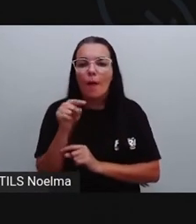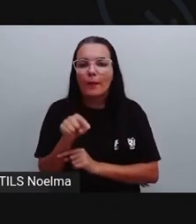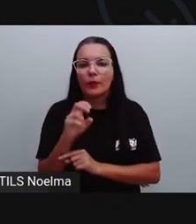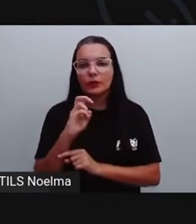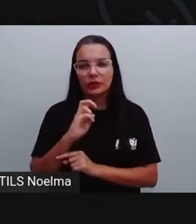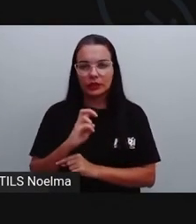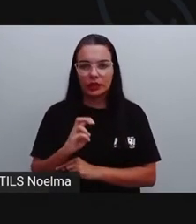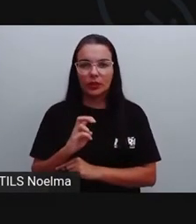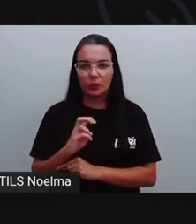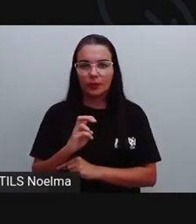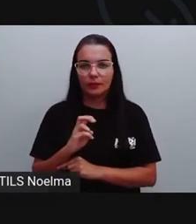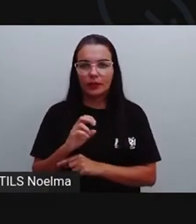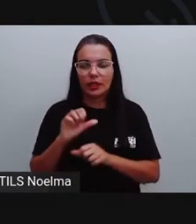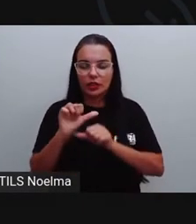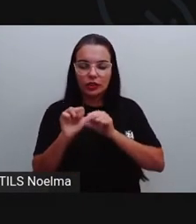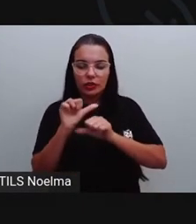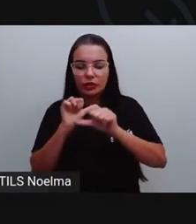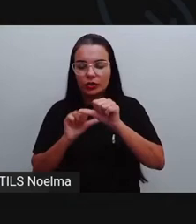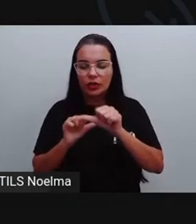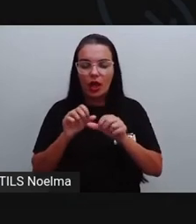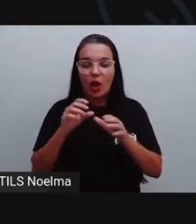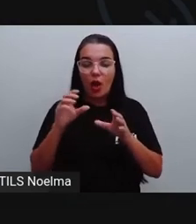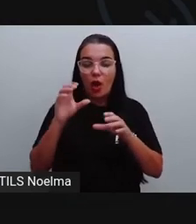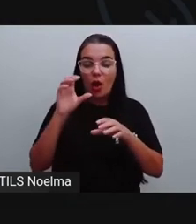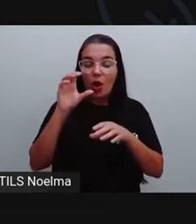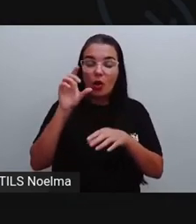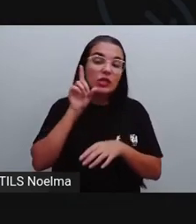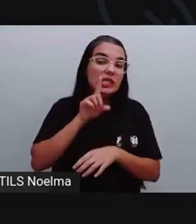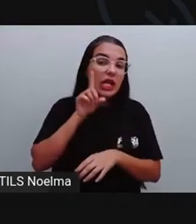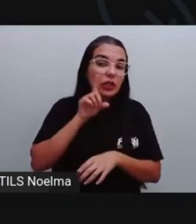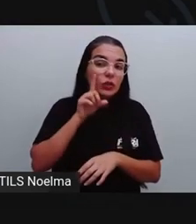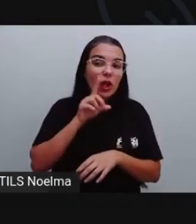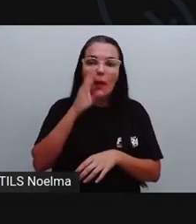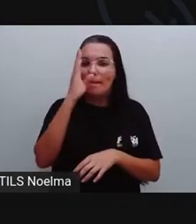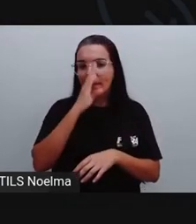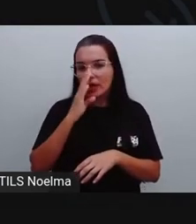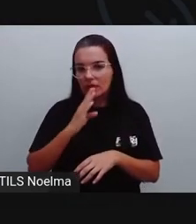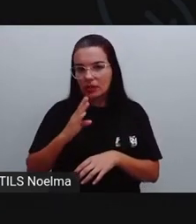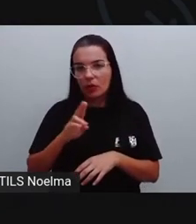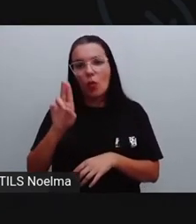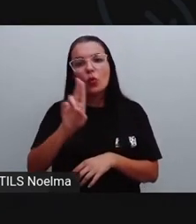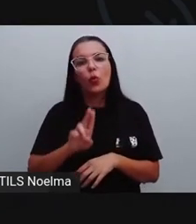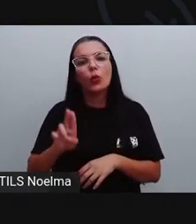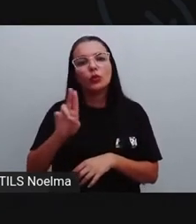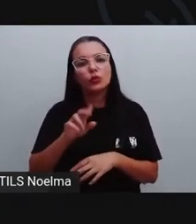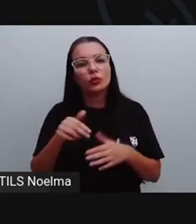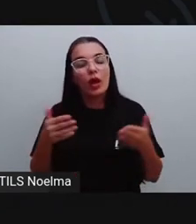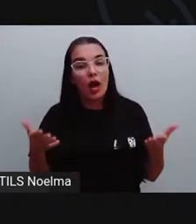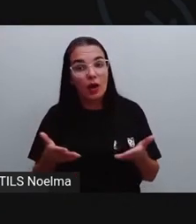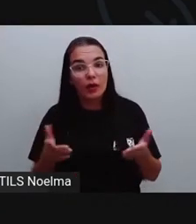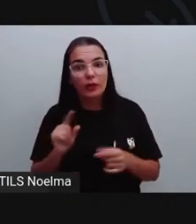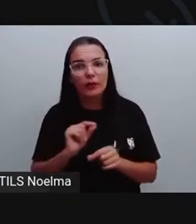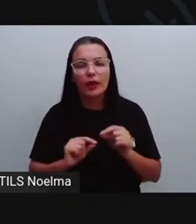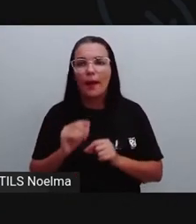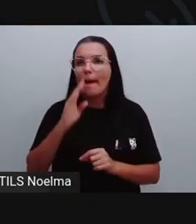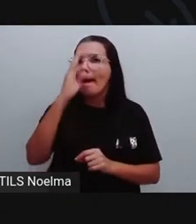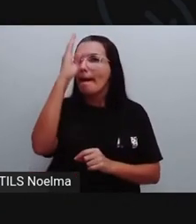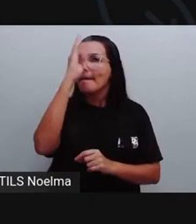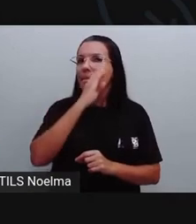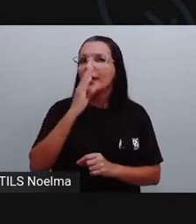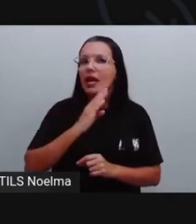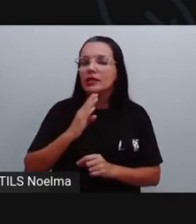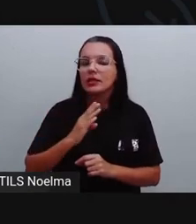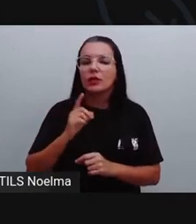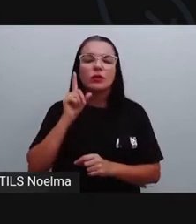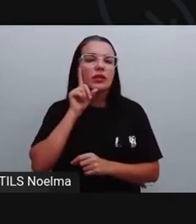A diferença entre os Estados Unidos e o Brasil. Brasil, Canadá e Estados